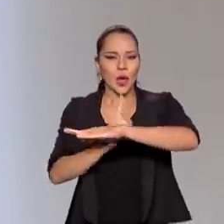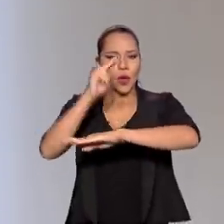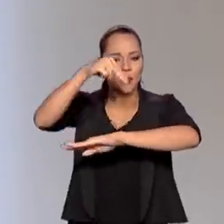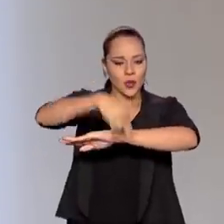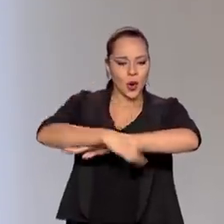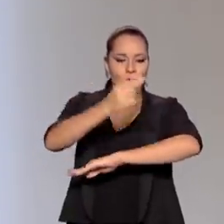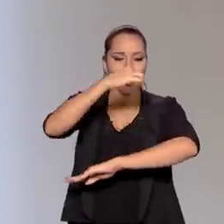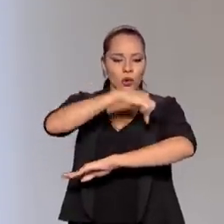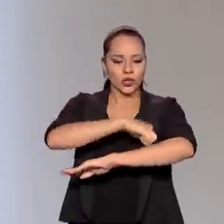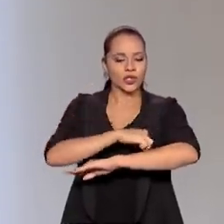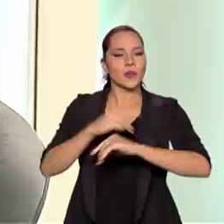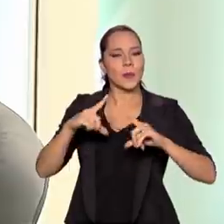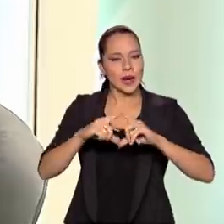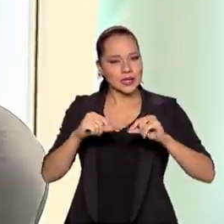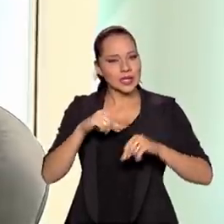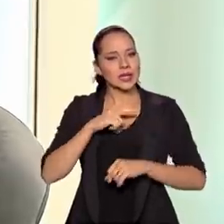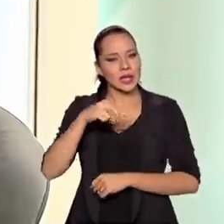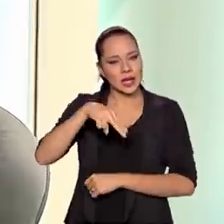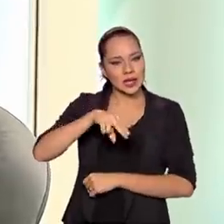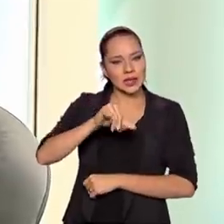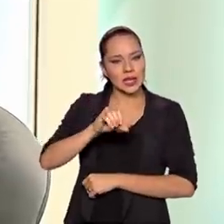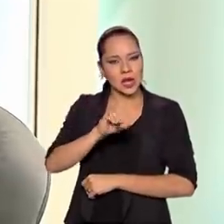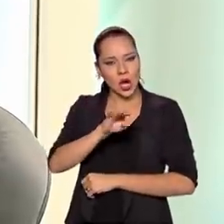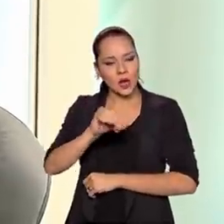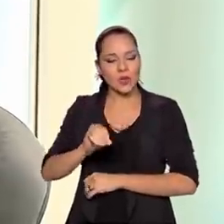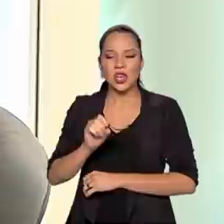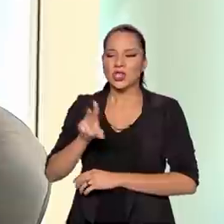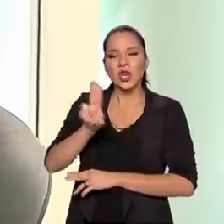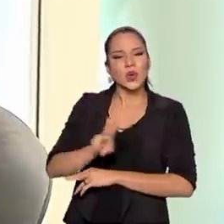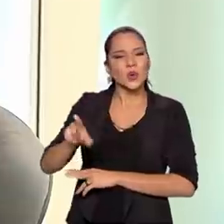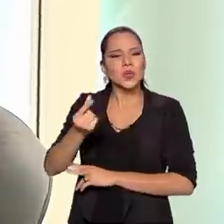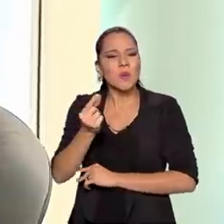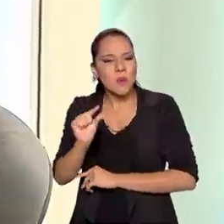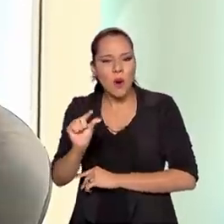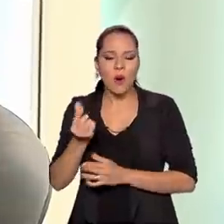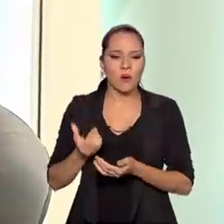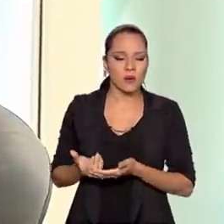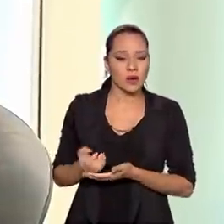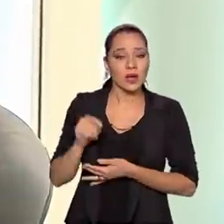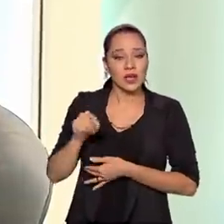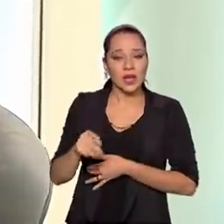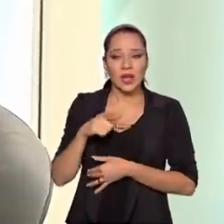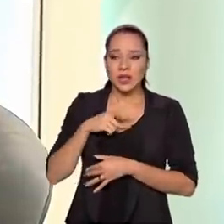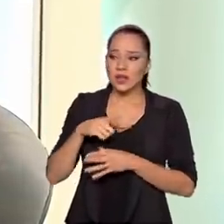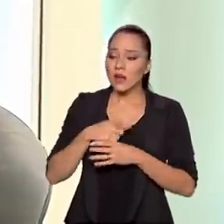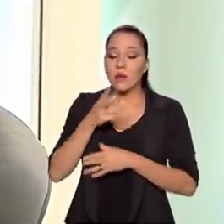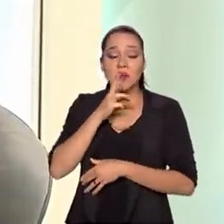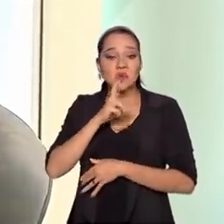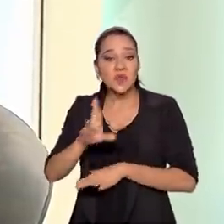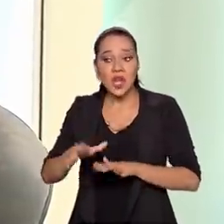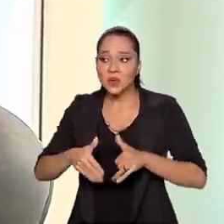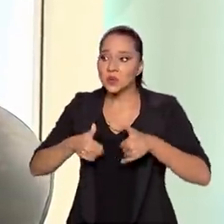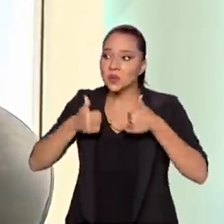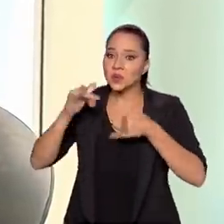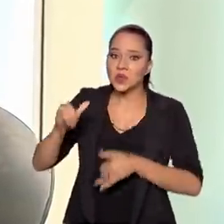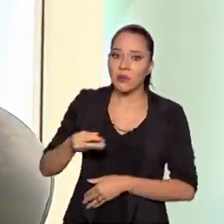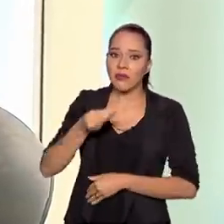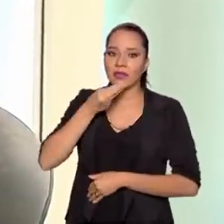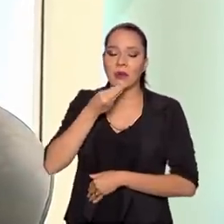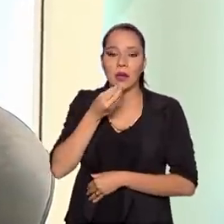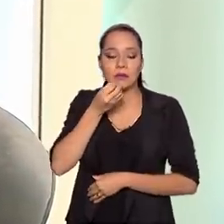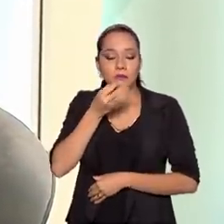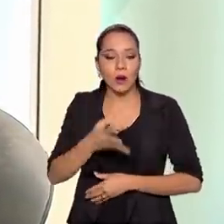em Brasília tem nióbio, mas você utiliza muito pouco nióbio e ele gera um grande resultado de aproveitamento.